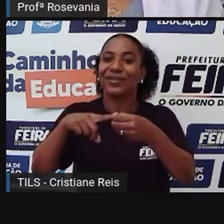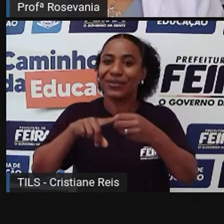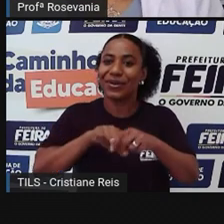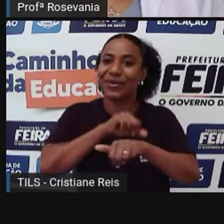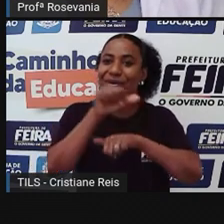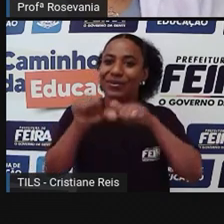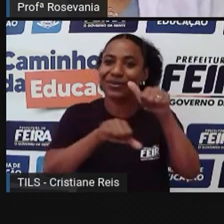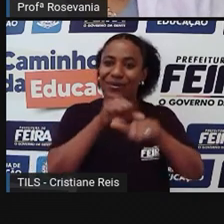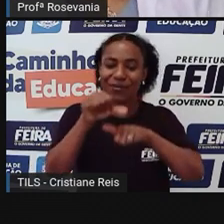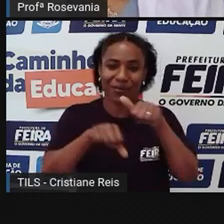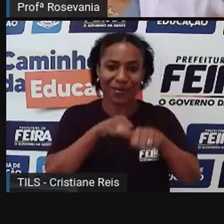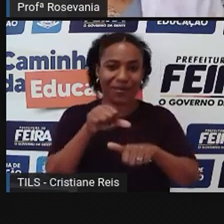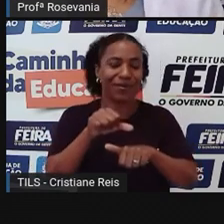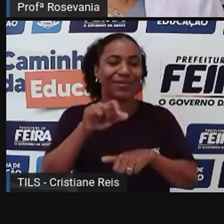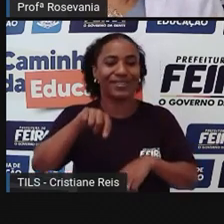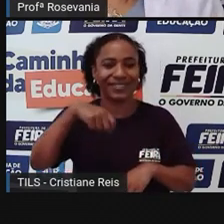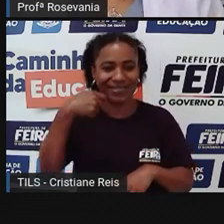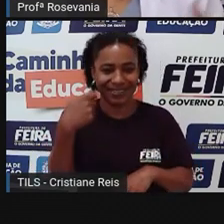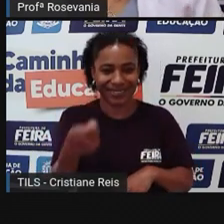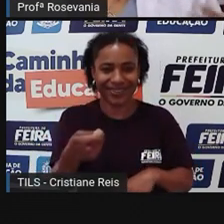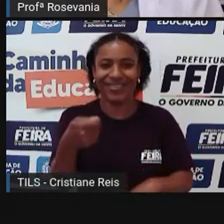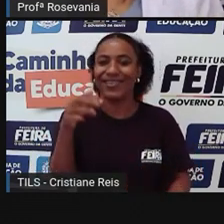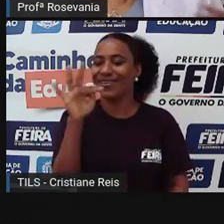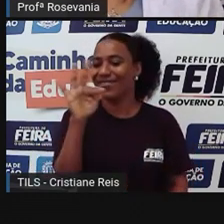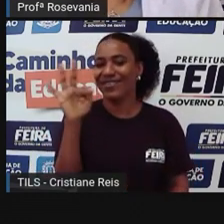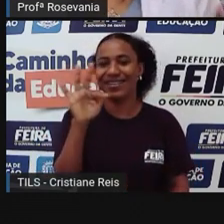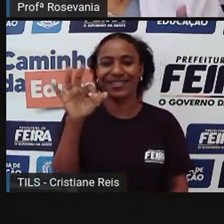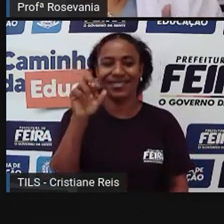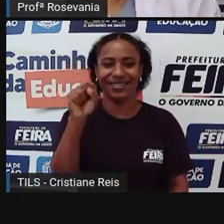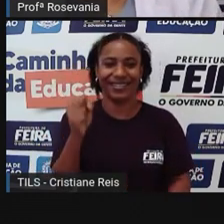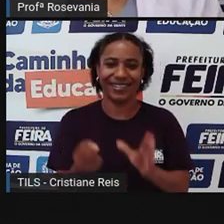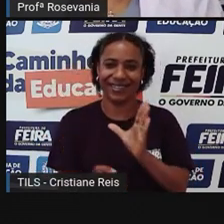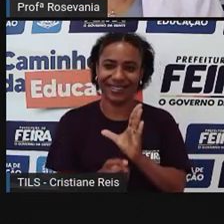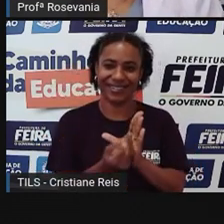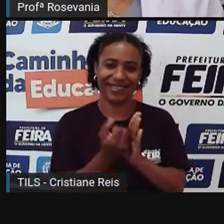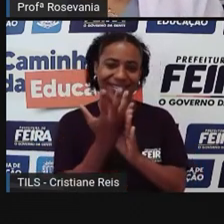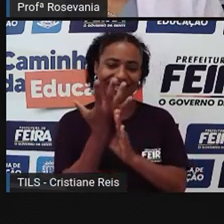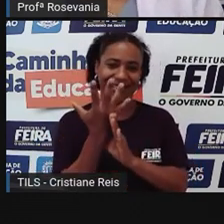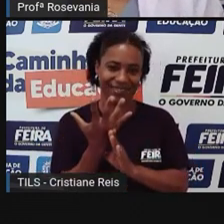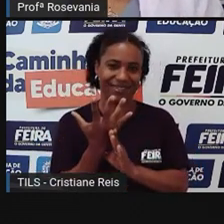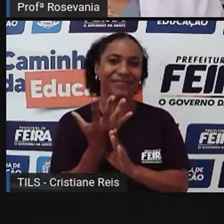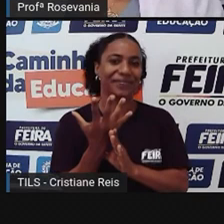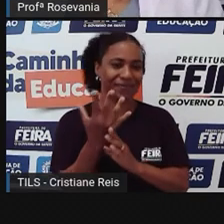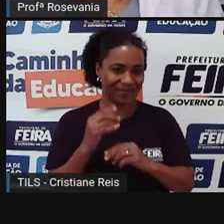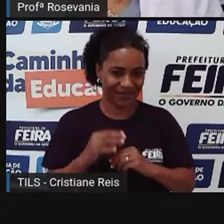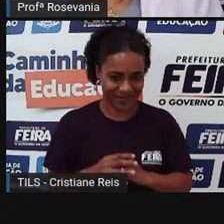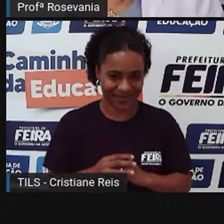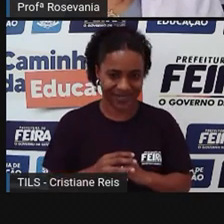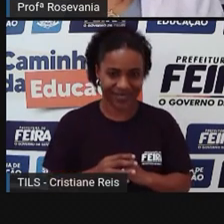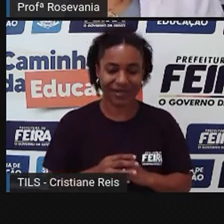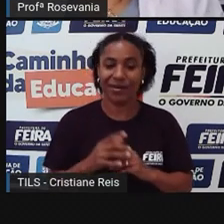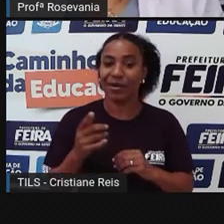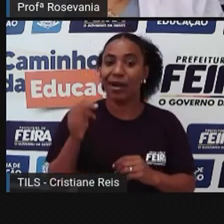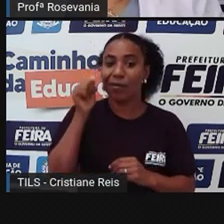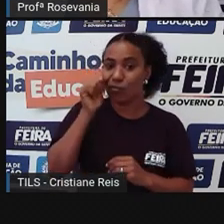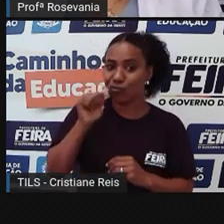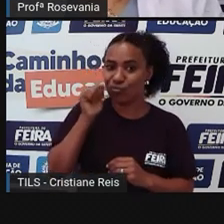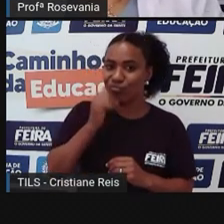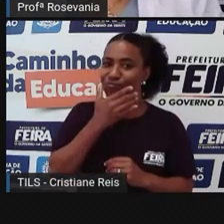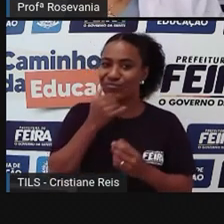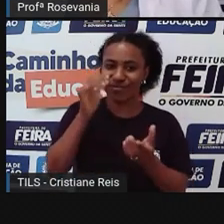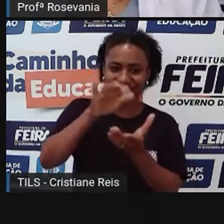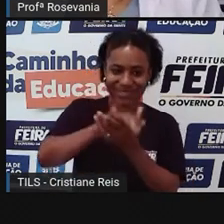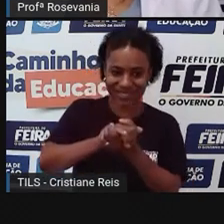da Feira, quando recebeu essa doação lá, né, desse, dessas 100 braças de terra da